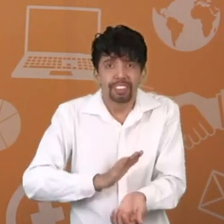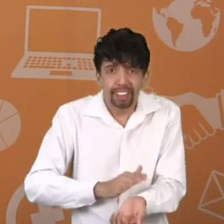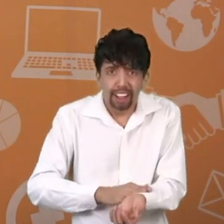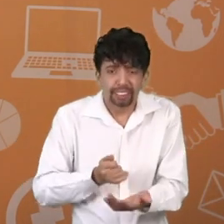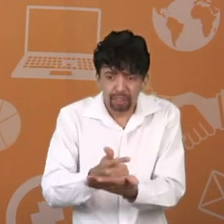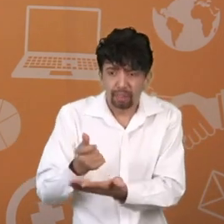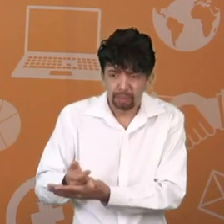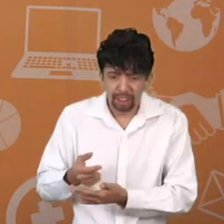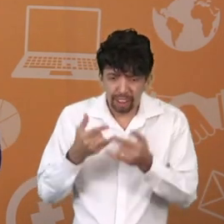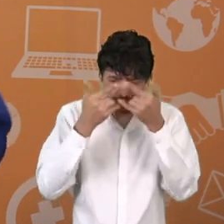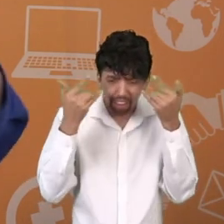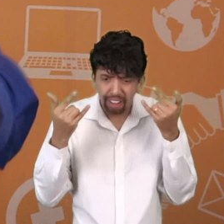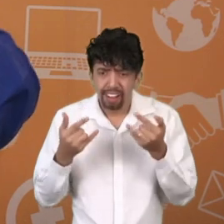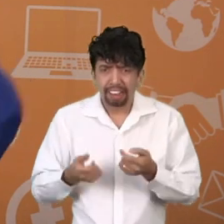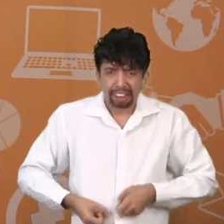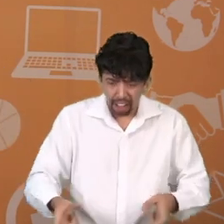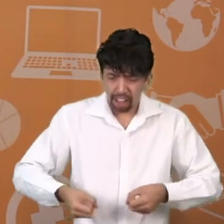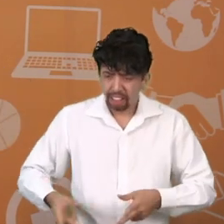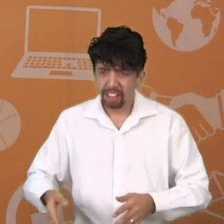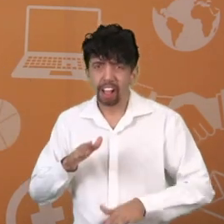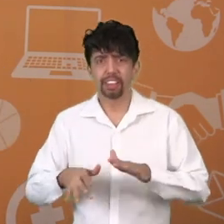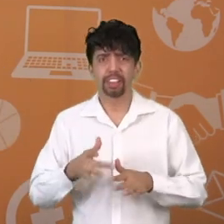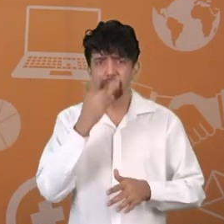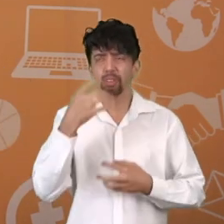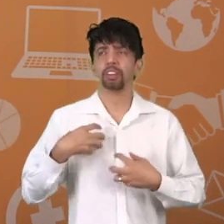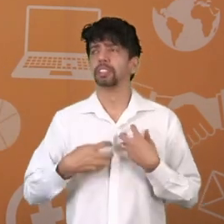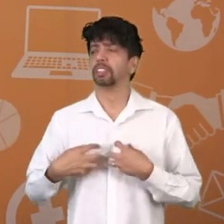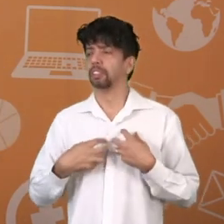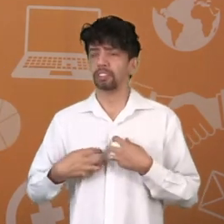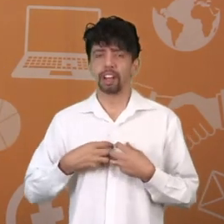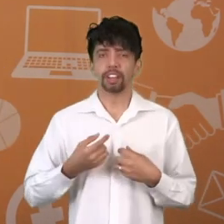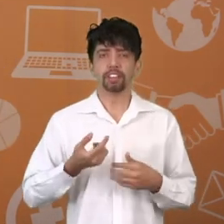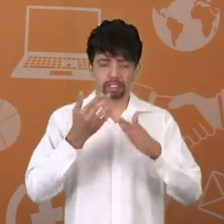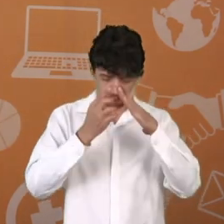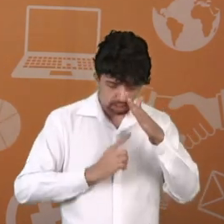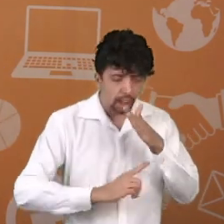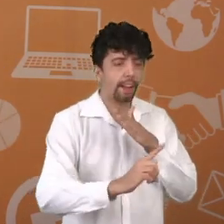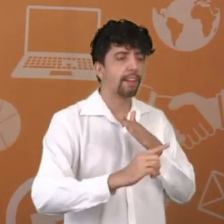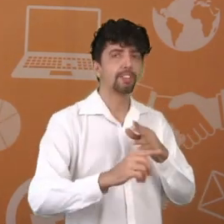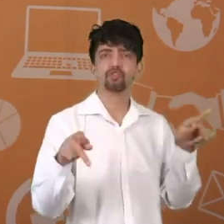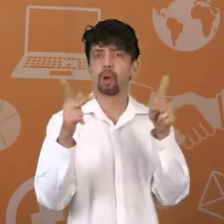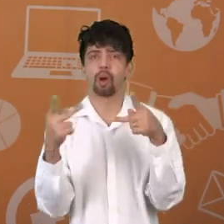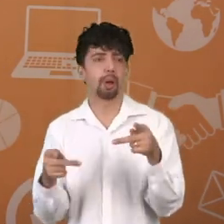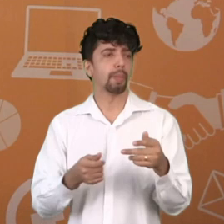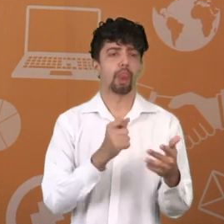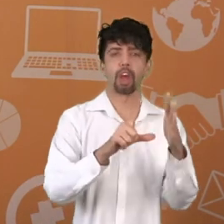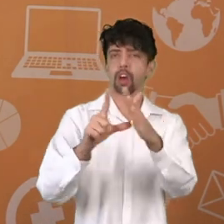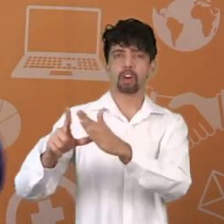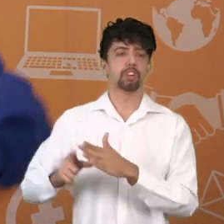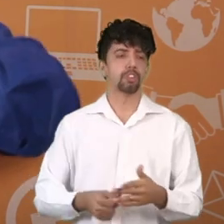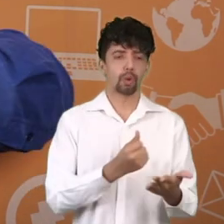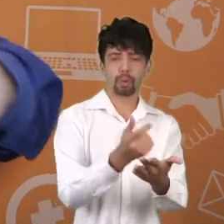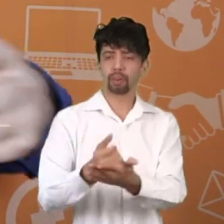passa rapidamente essa emoção de comprou, ficou bem. Já, já, de novo ela vai estar lá comprando de novo. Com